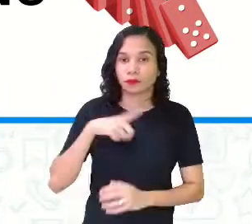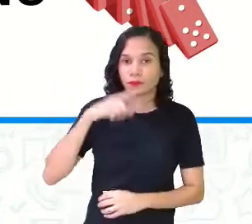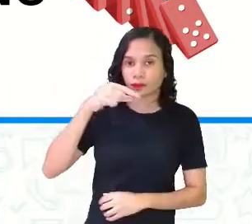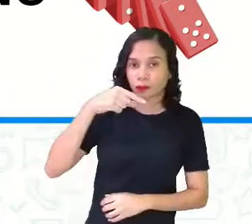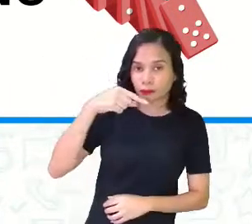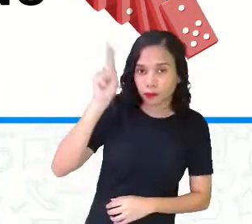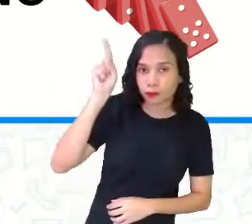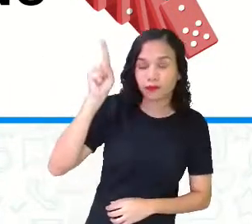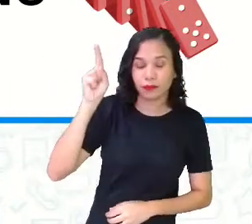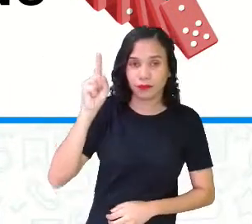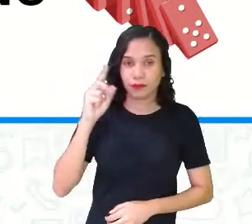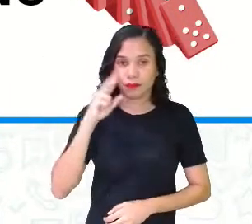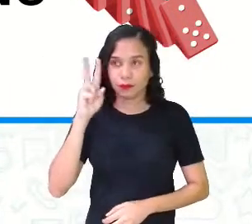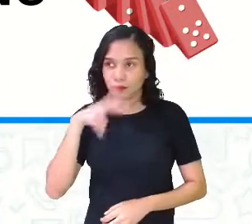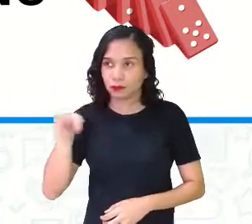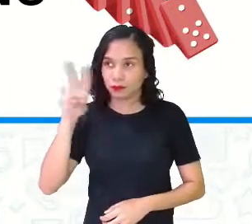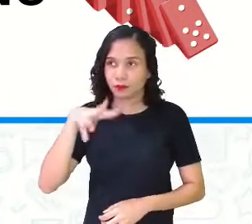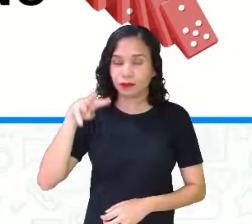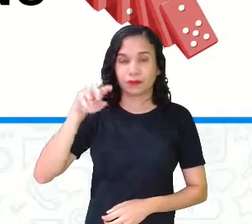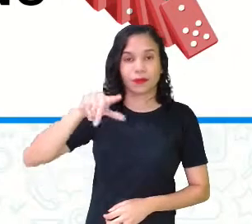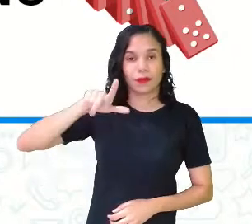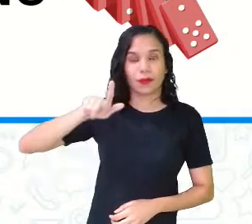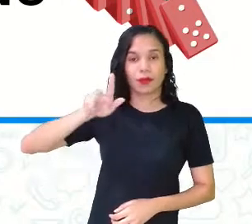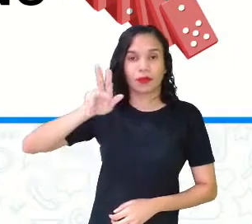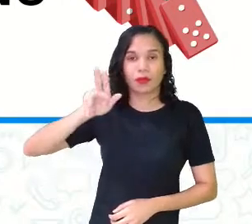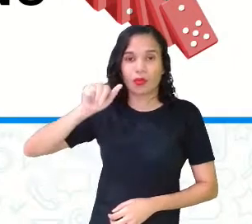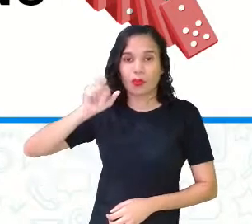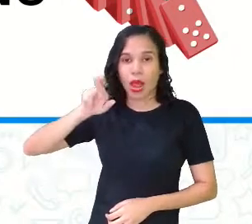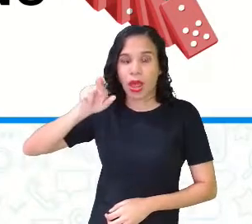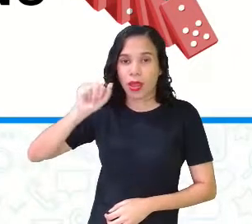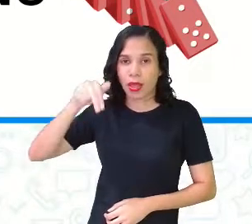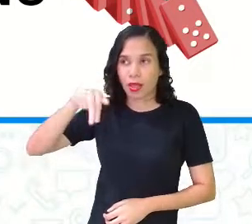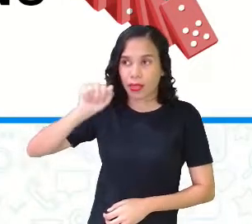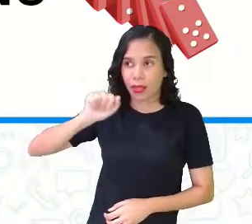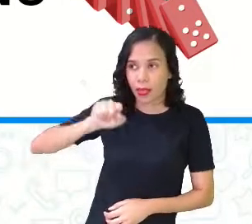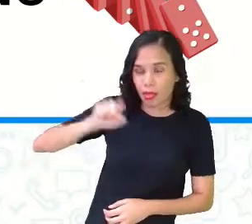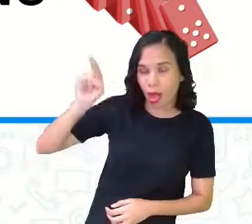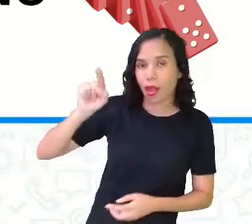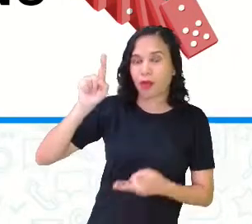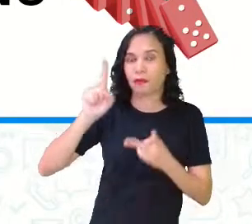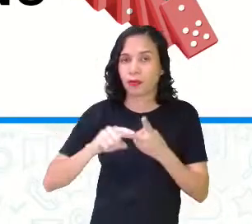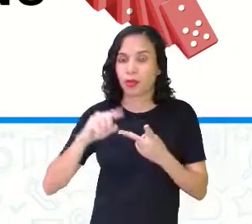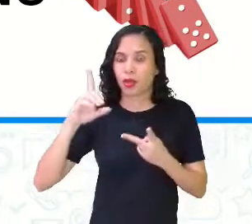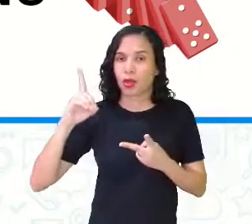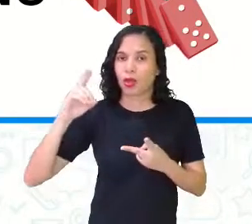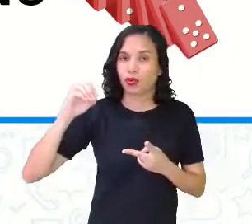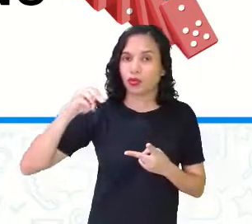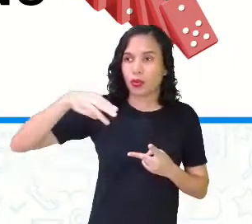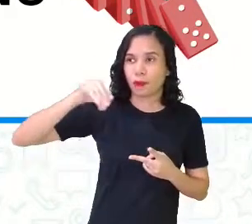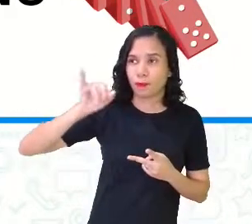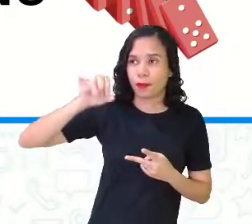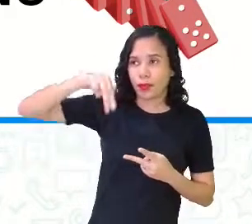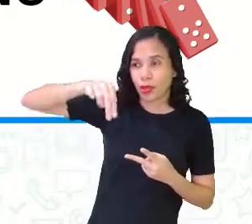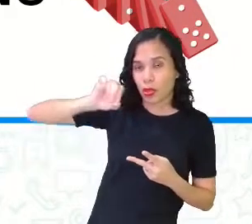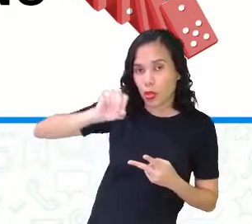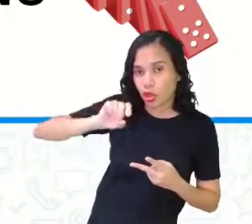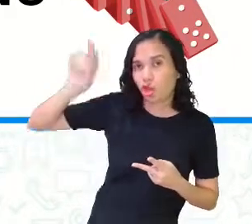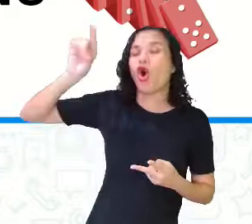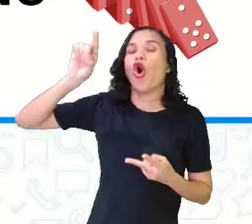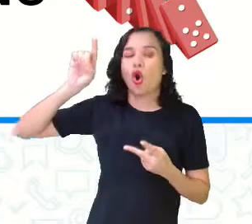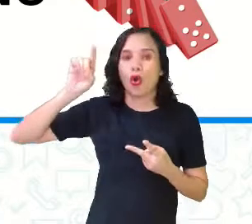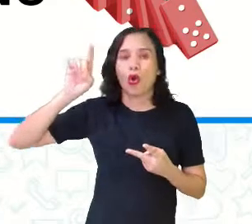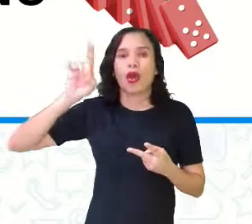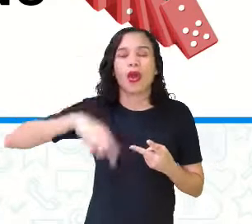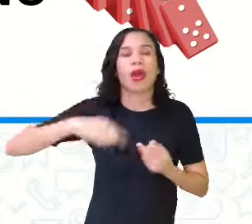agudo, como por exemplo, na palavra guaraná, na palavra dominó e maracujá, tem aquele som